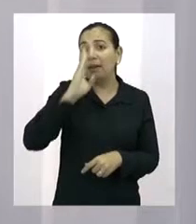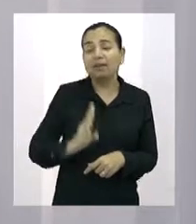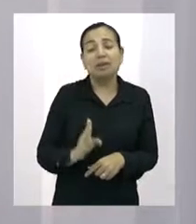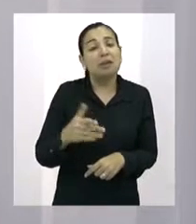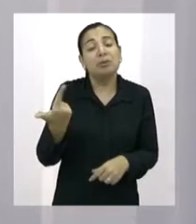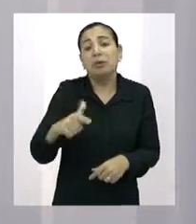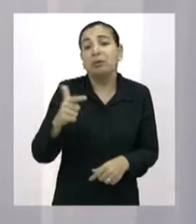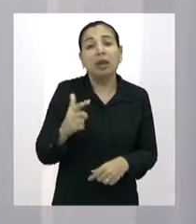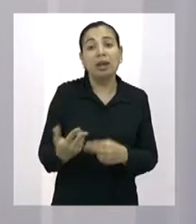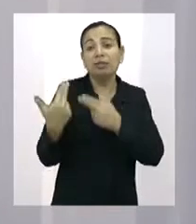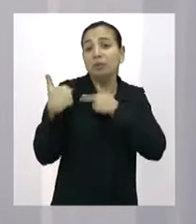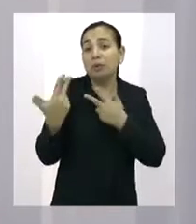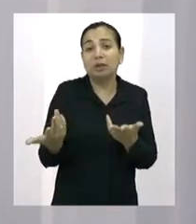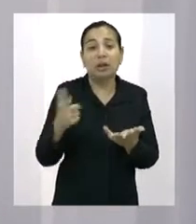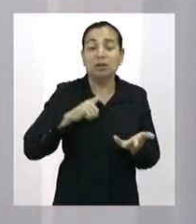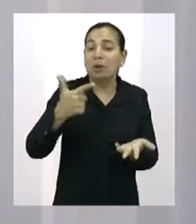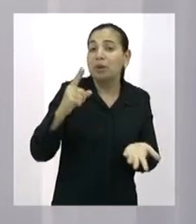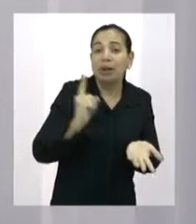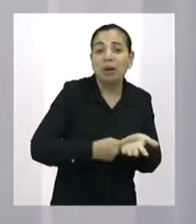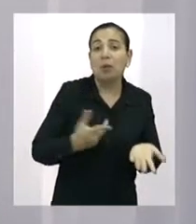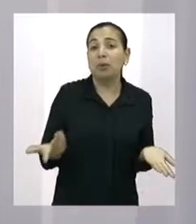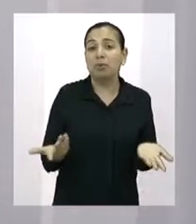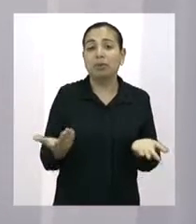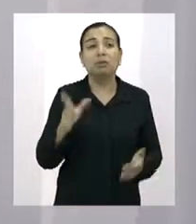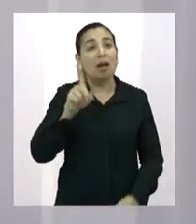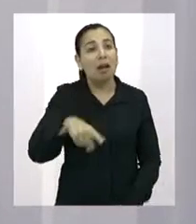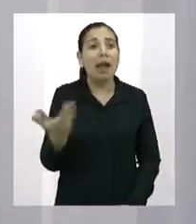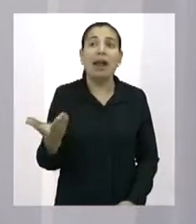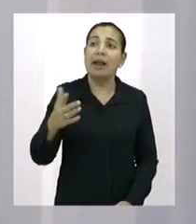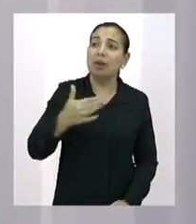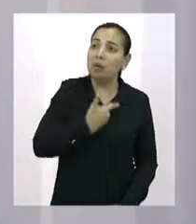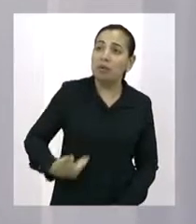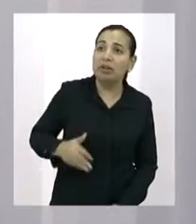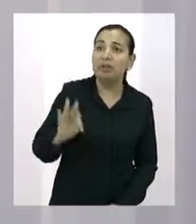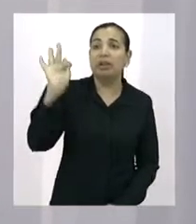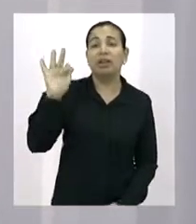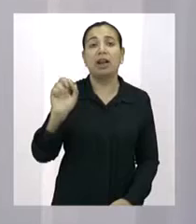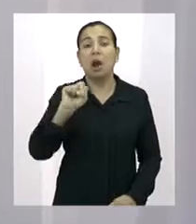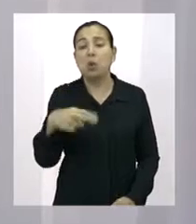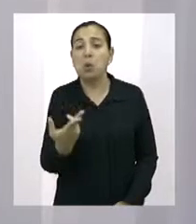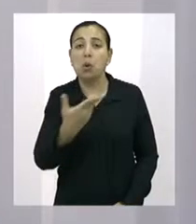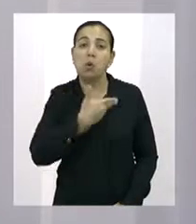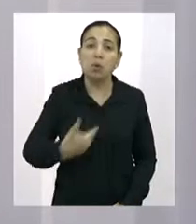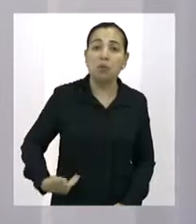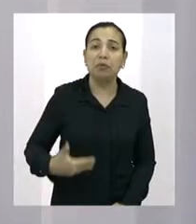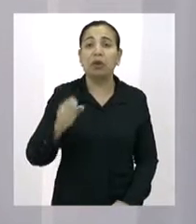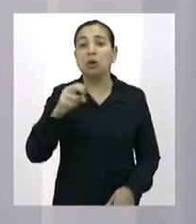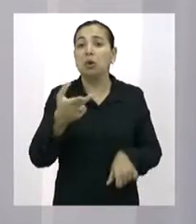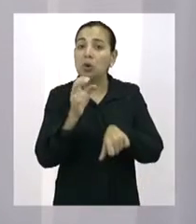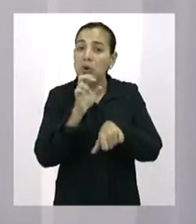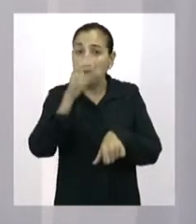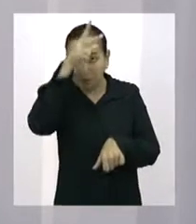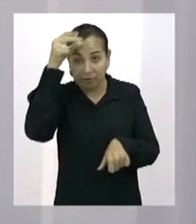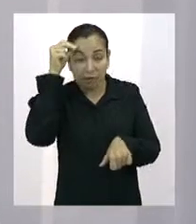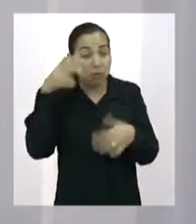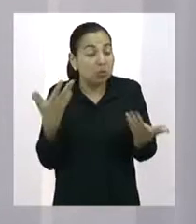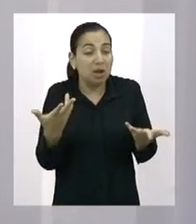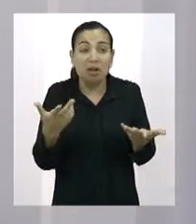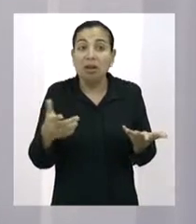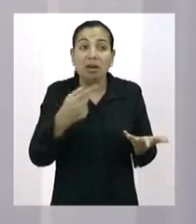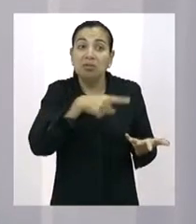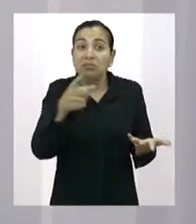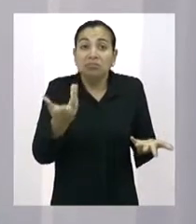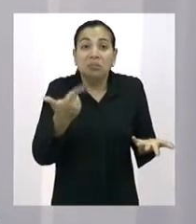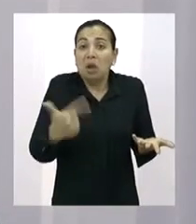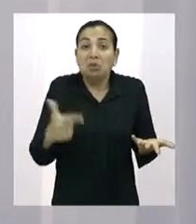poder executivo, seja municipal, seja estadual, seja federal, ele tem a obrigação de ter esse compromisso. Colocar